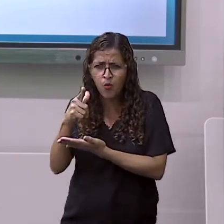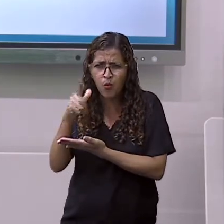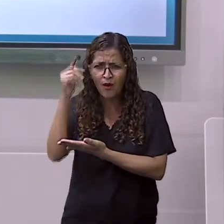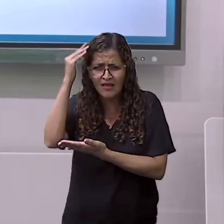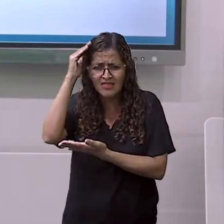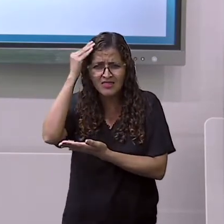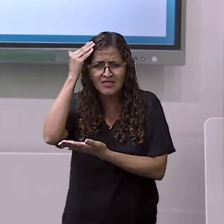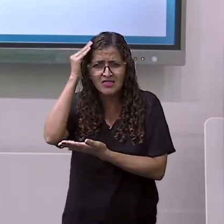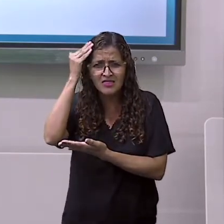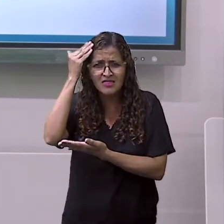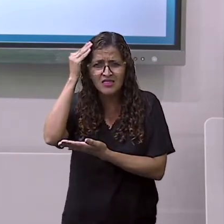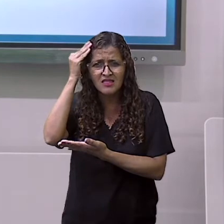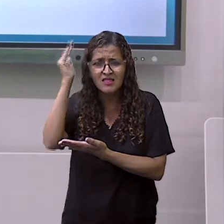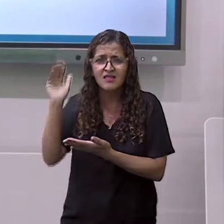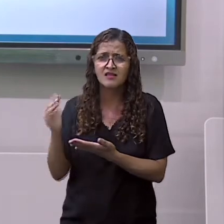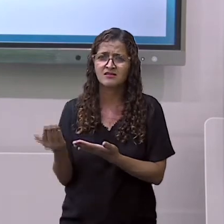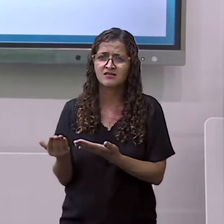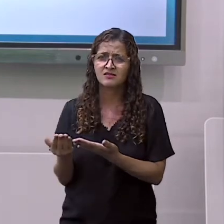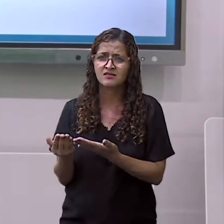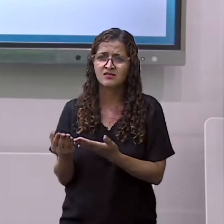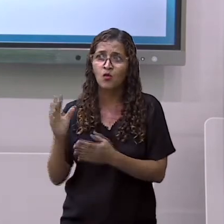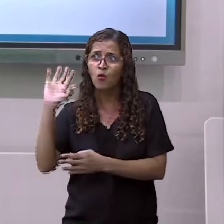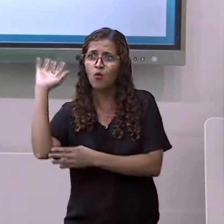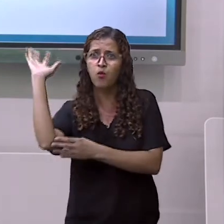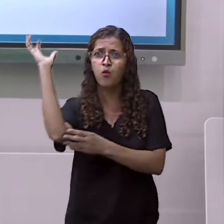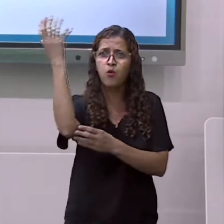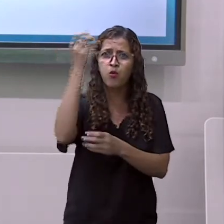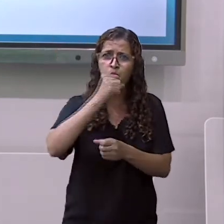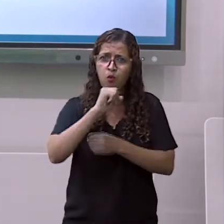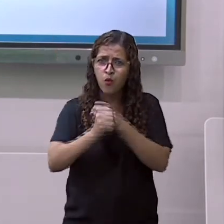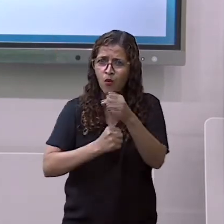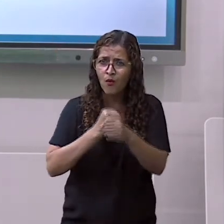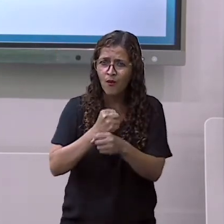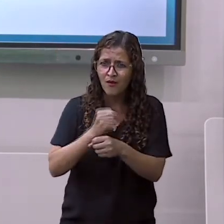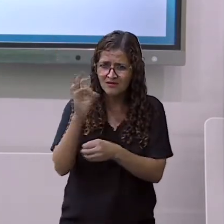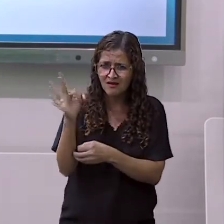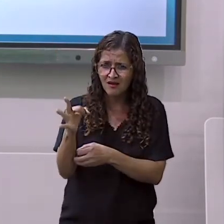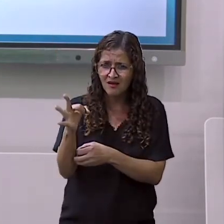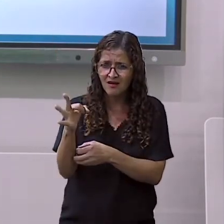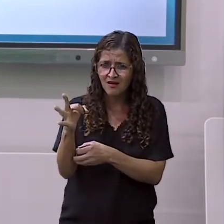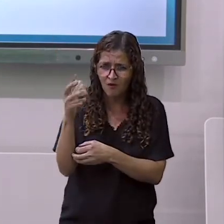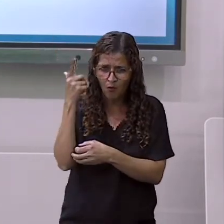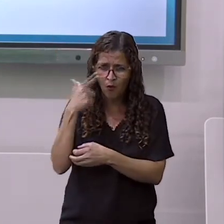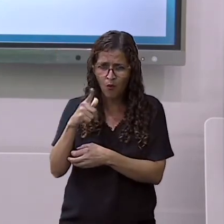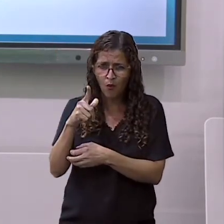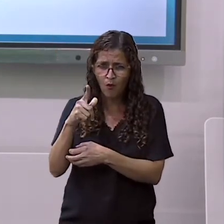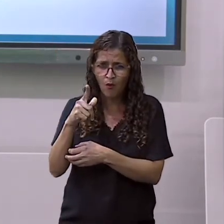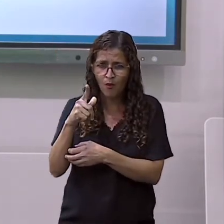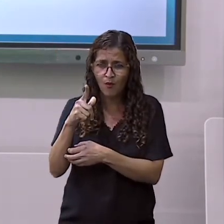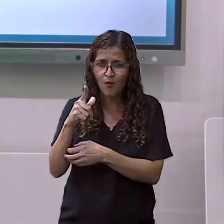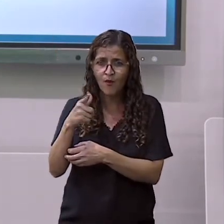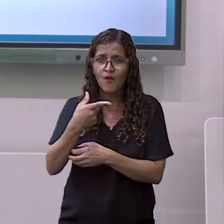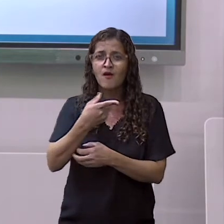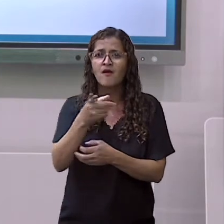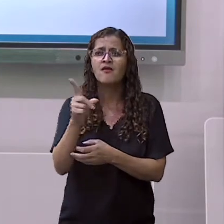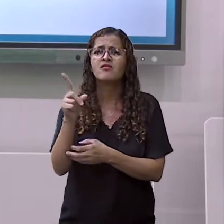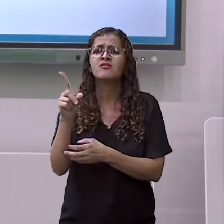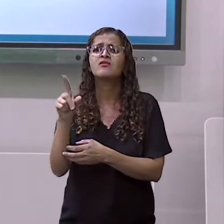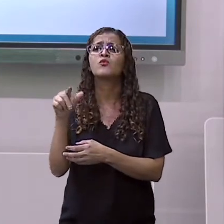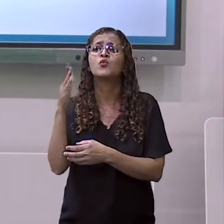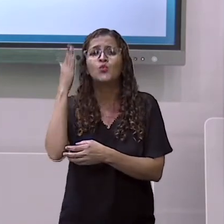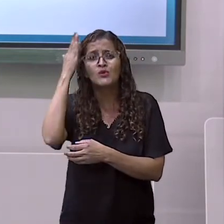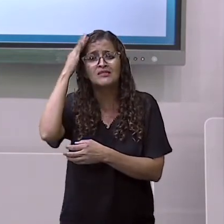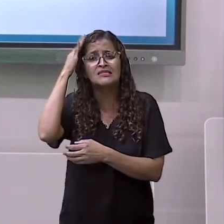colocar qual estação de cada árvore? E aqui, gente, você sabe qual é a estação dessa